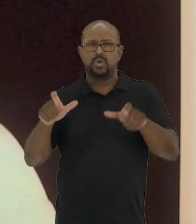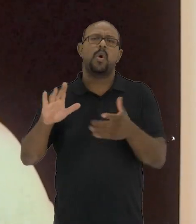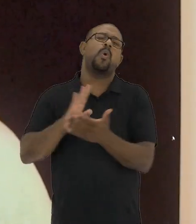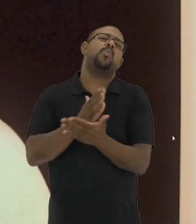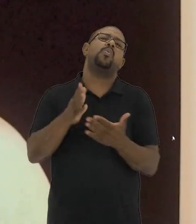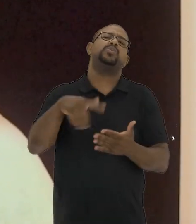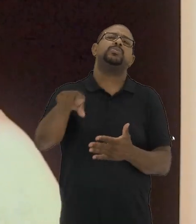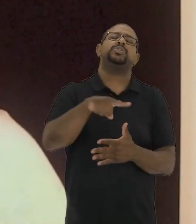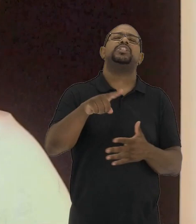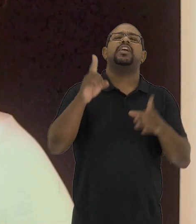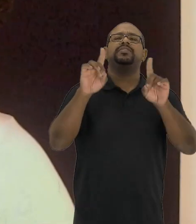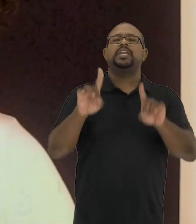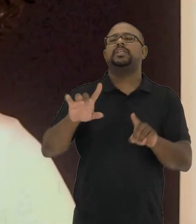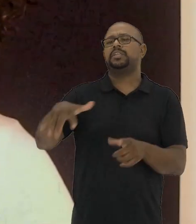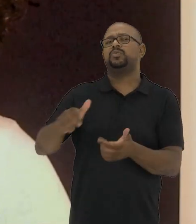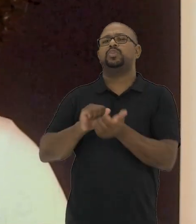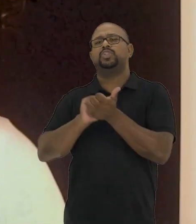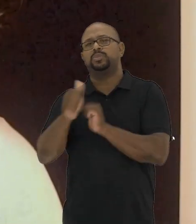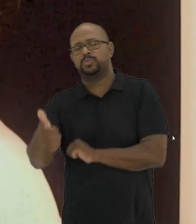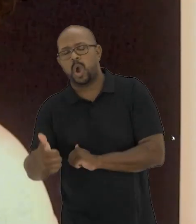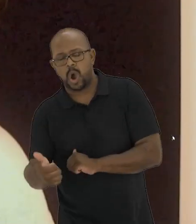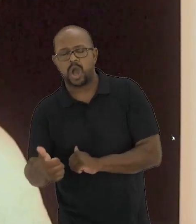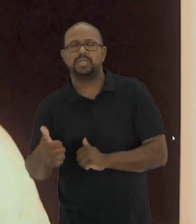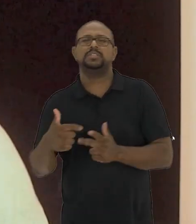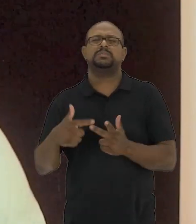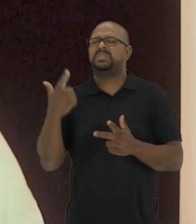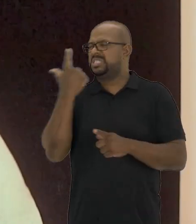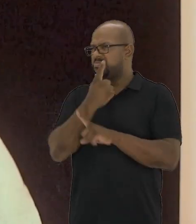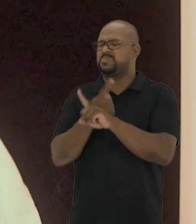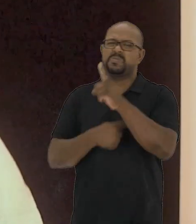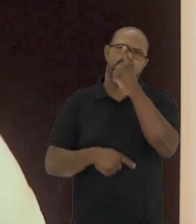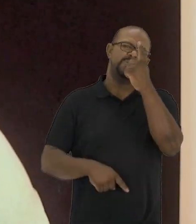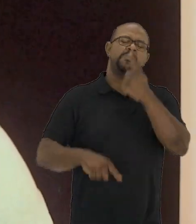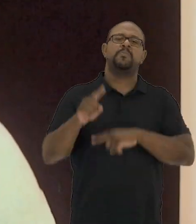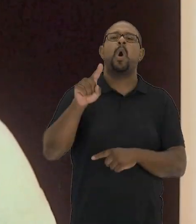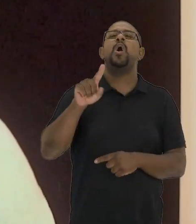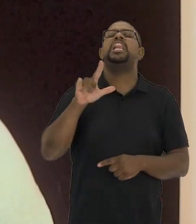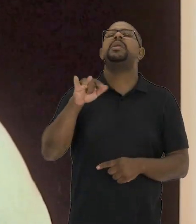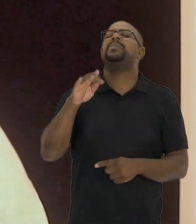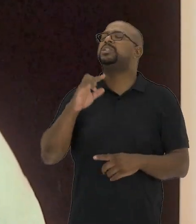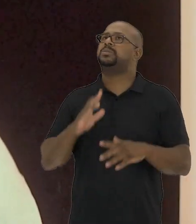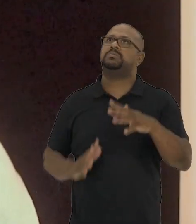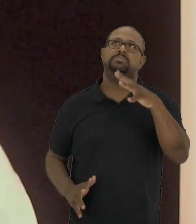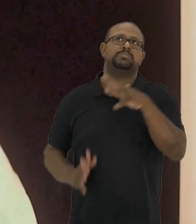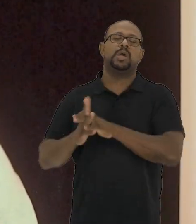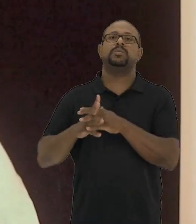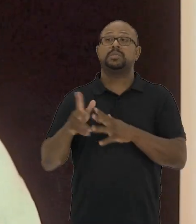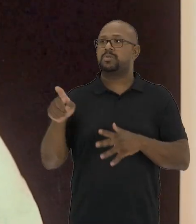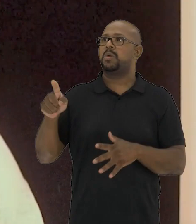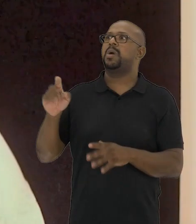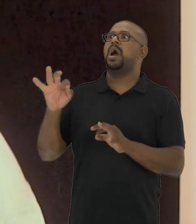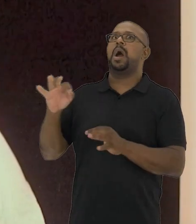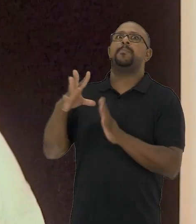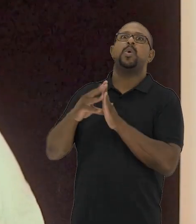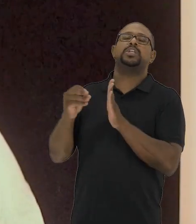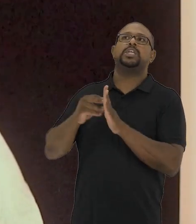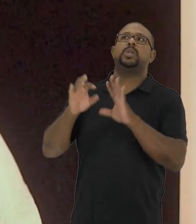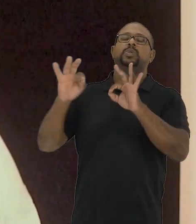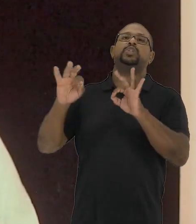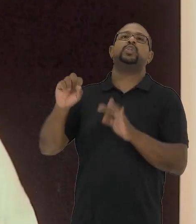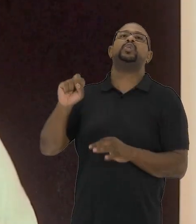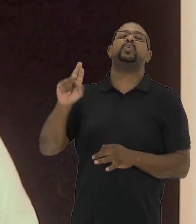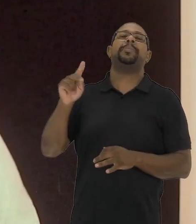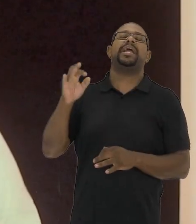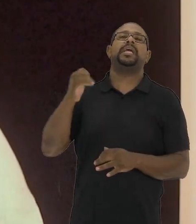visto a presença de pessoas com algum tipo de deficiência nos esportes superando limites, sendo utilizadas como exemplo de vida